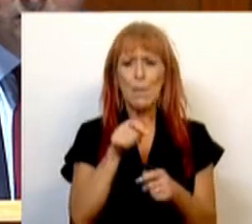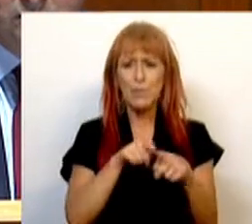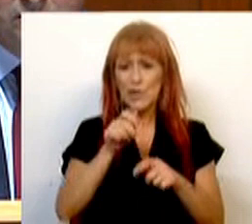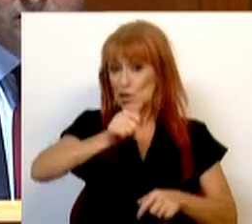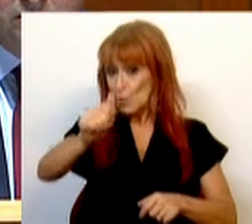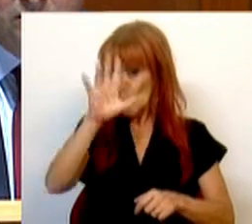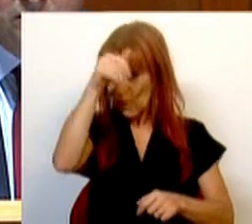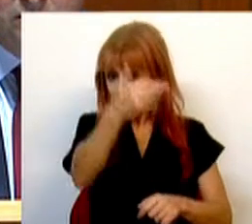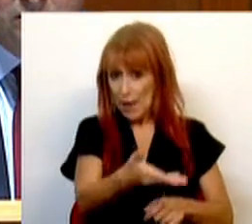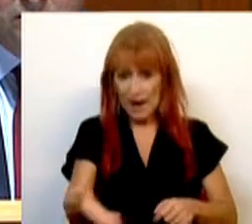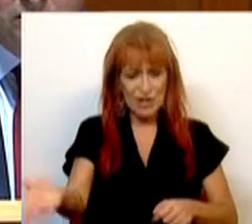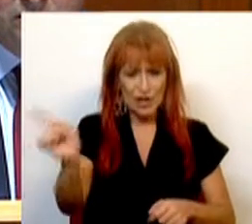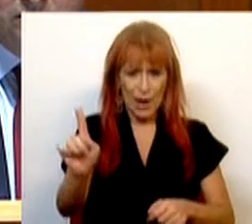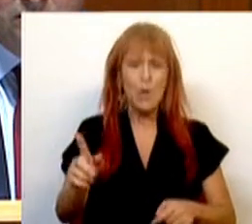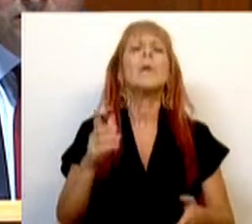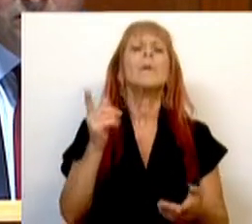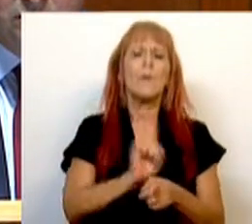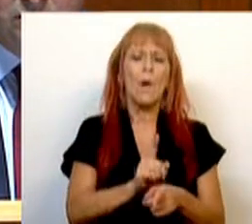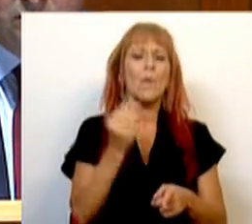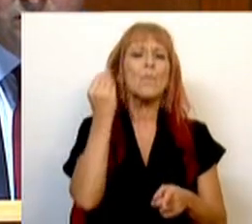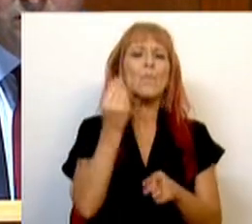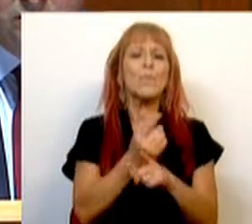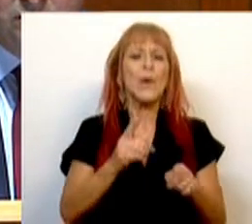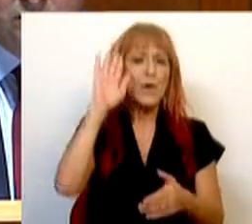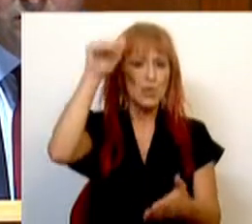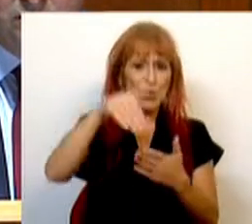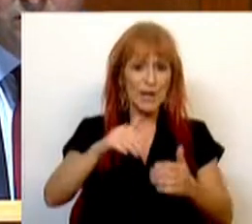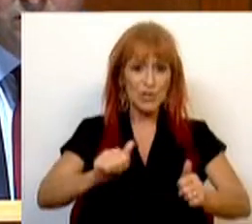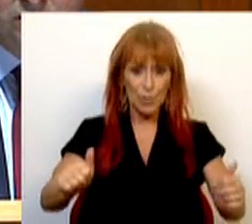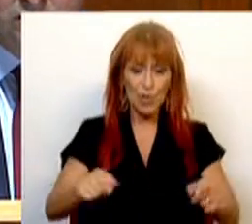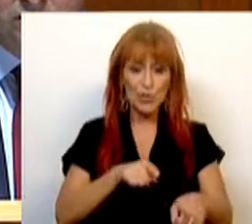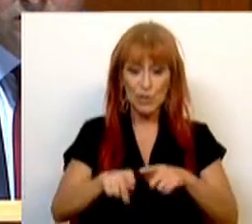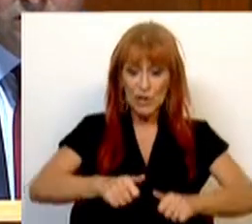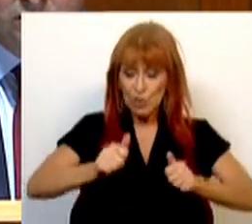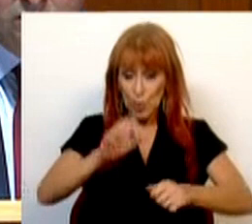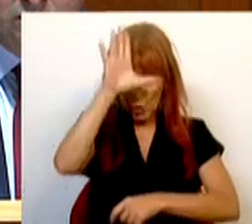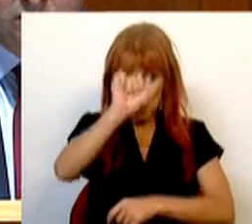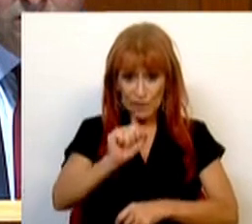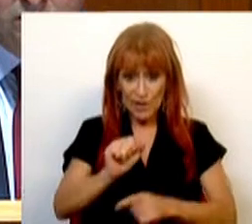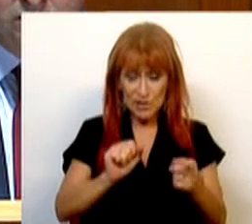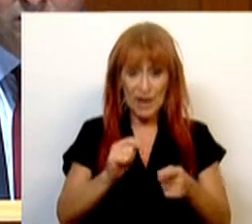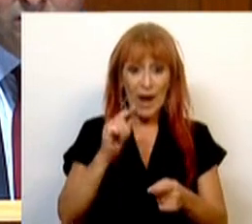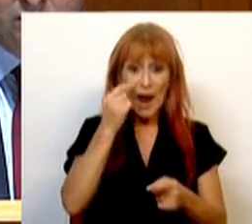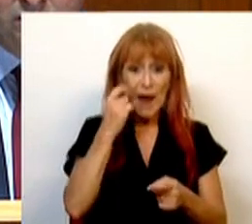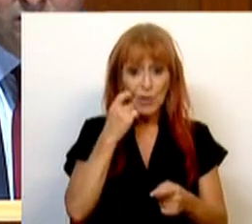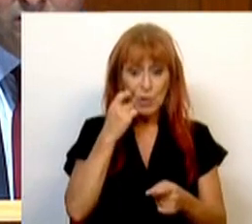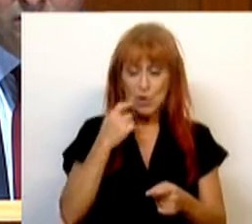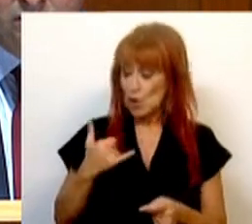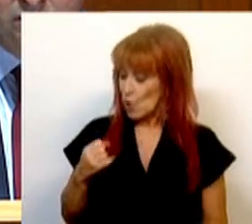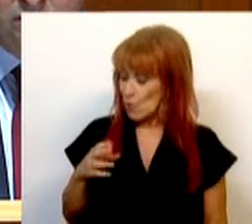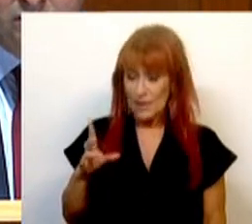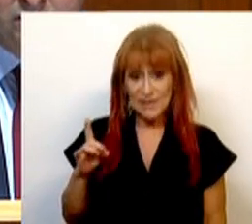políticas destes governos. São, desde logo, o bom resultado das boas políticas do governo António Guterres que, em